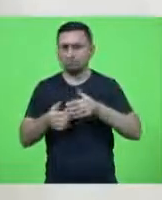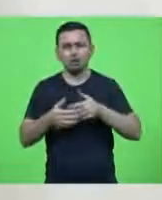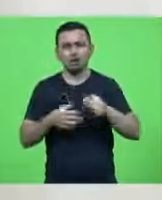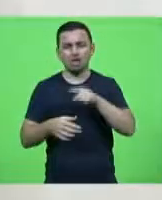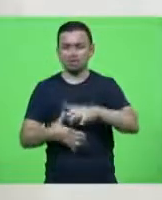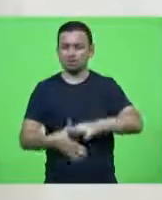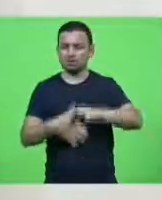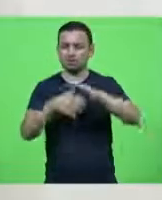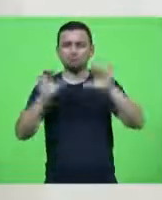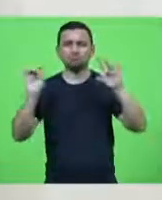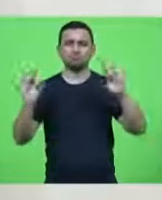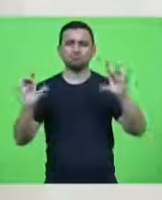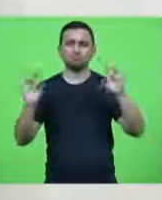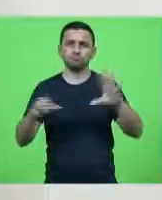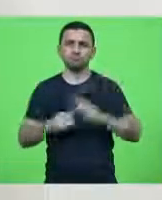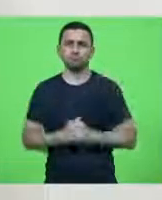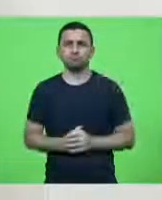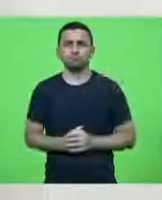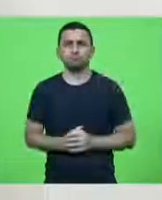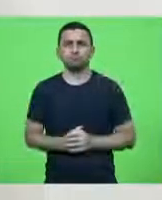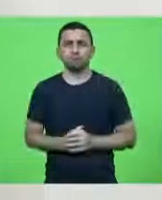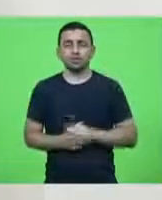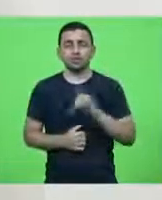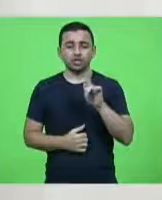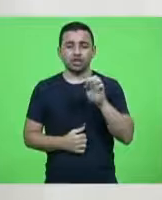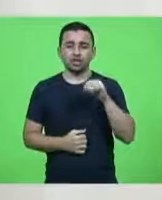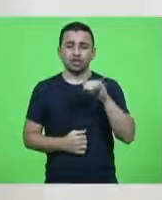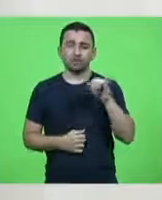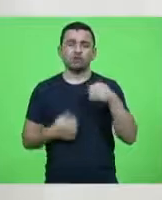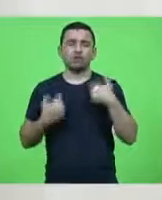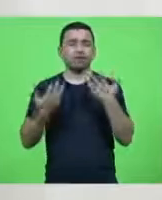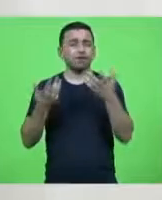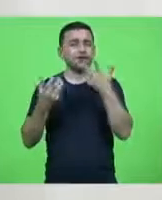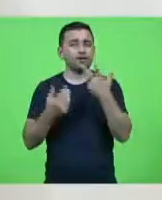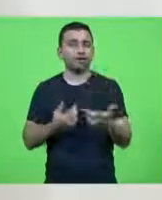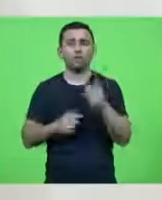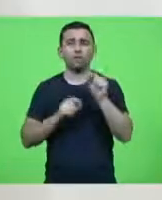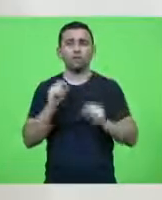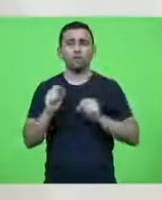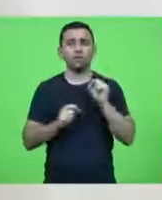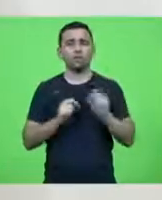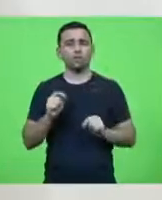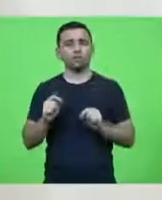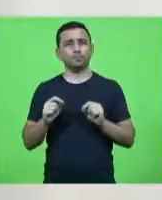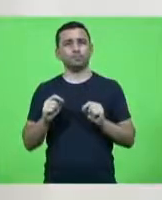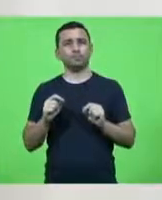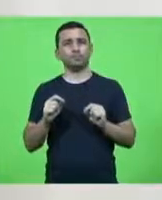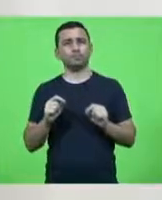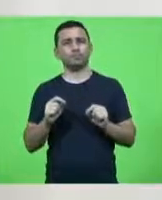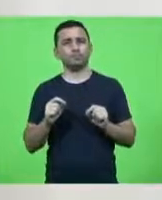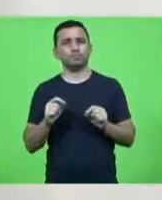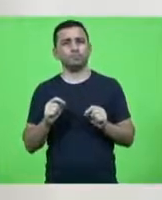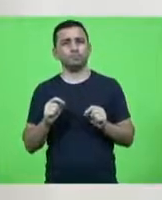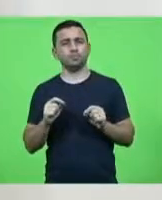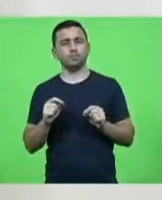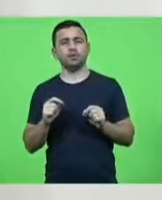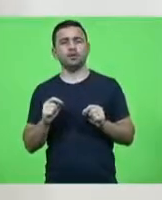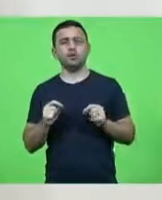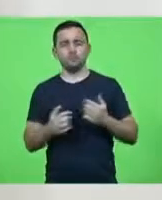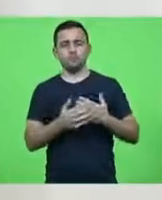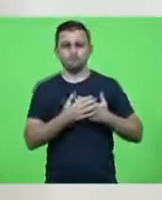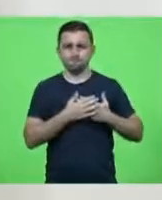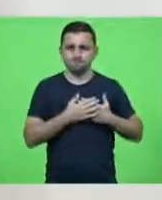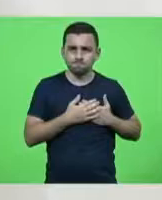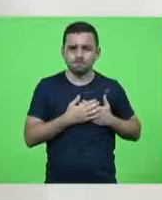Então, a Genésio Goulart, finalizando, quero dizer, deixando aqui os meus mais sinceros